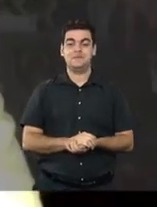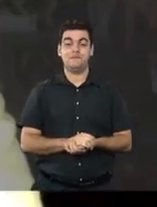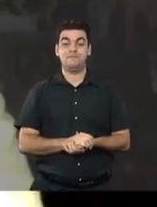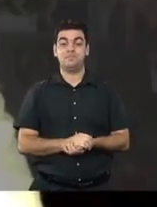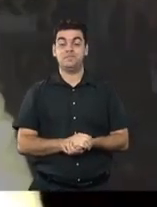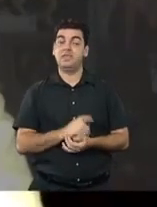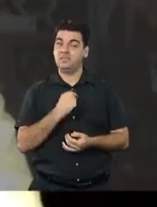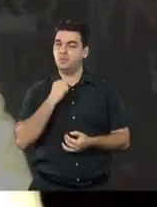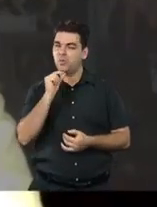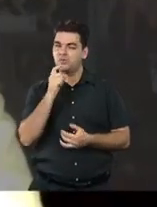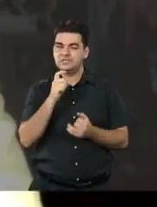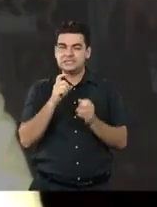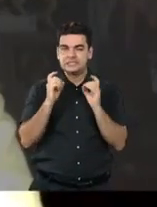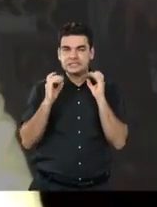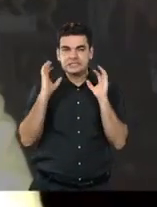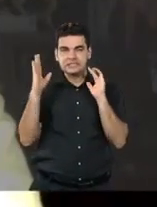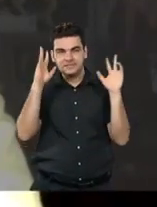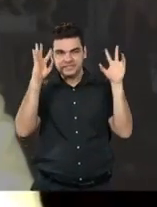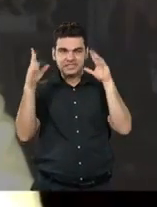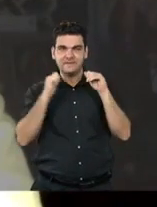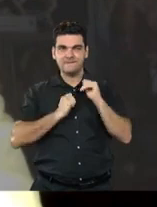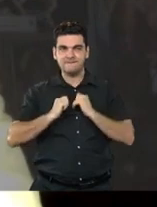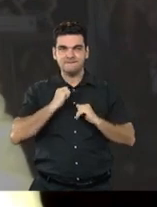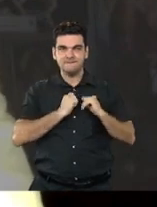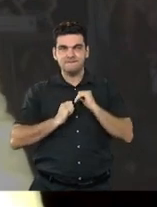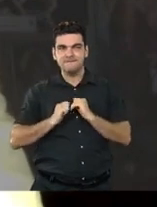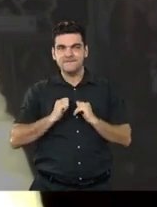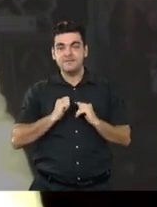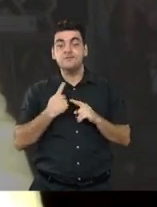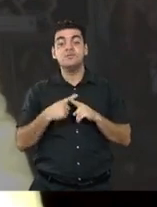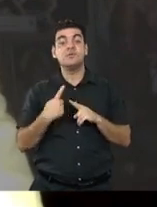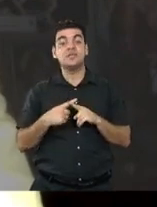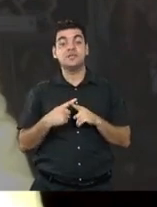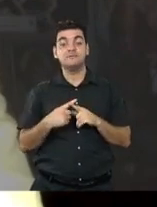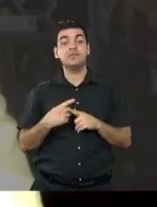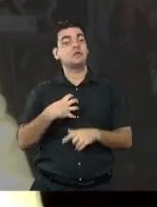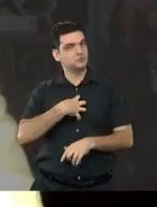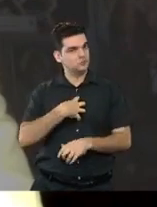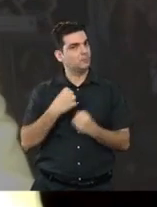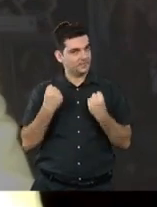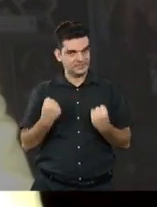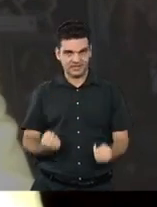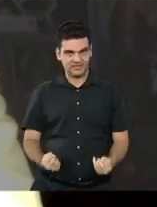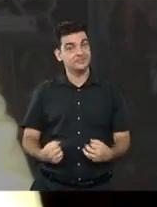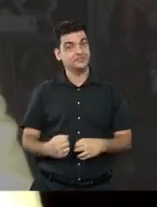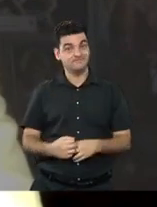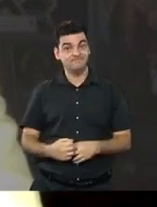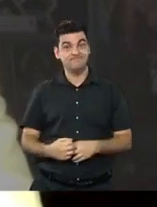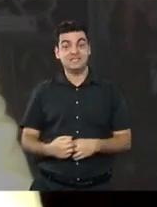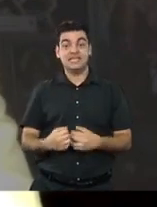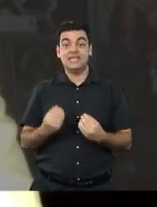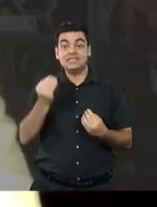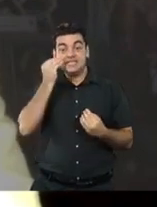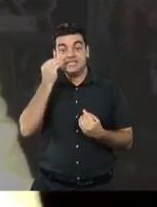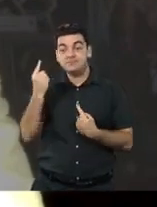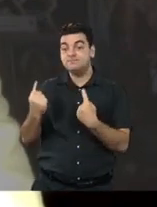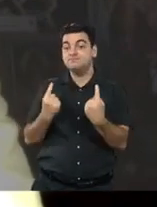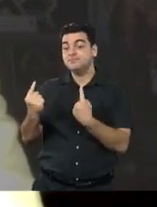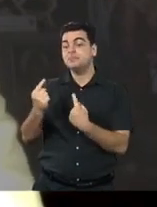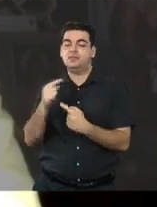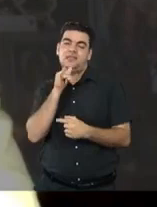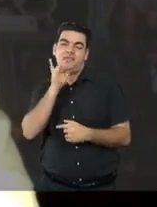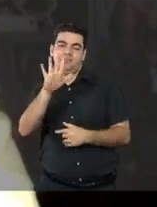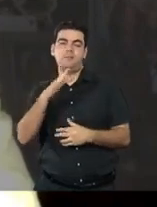nervosa antes dessa live com vocês três, porque é uma responsabilidade muito grande. É mais